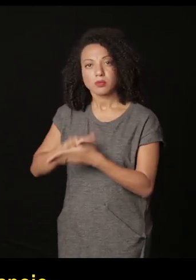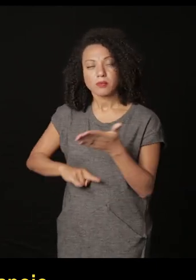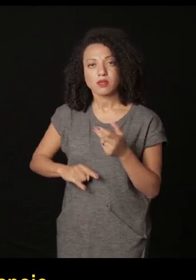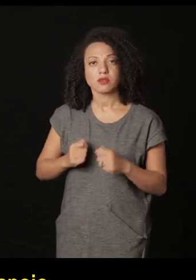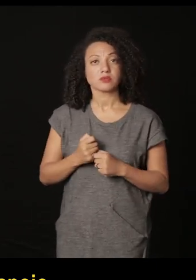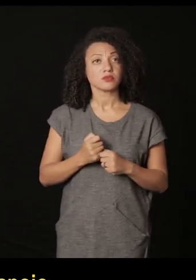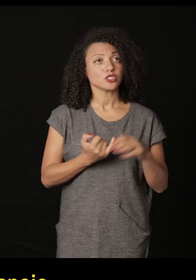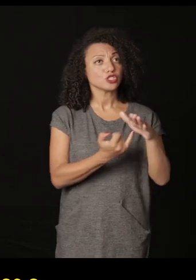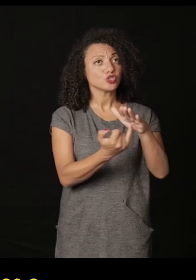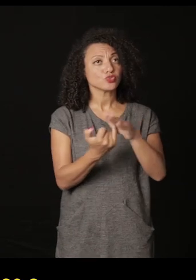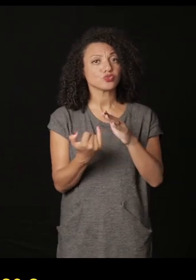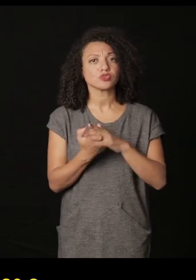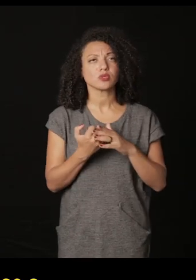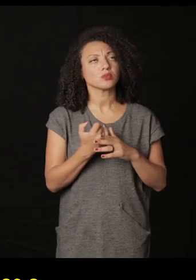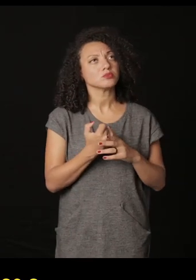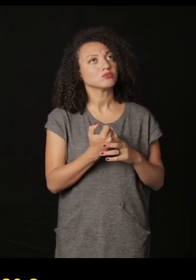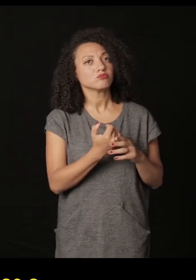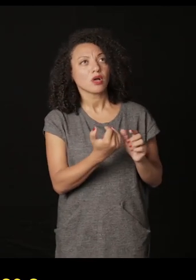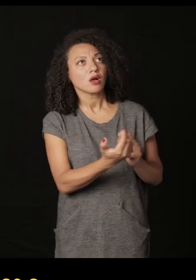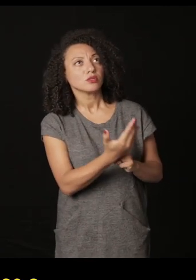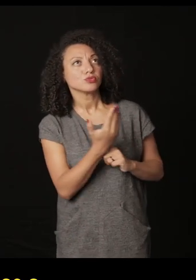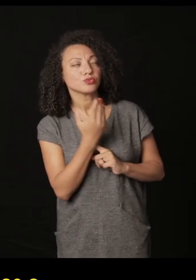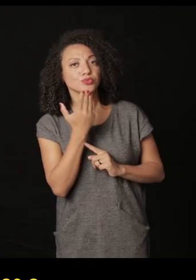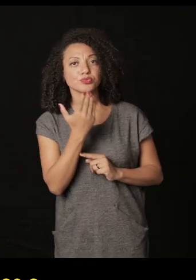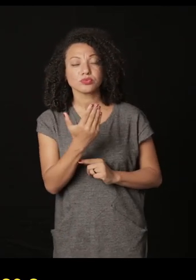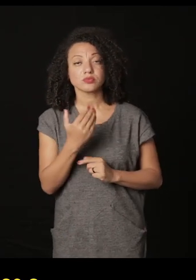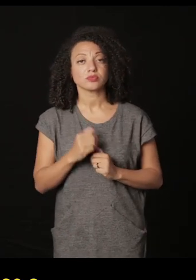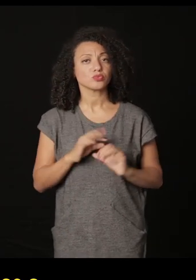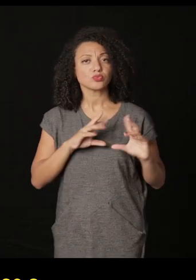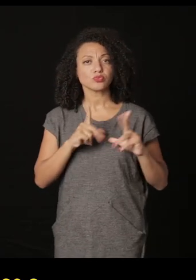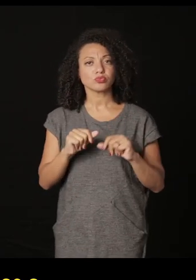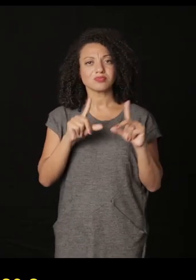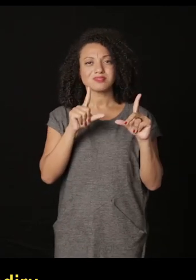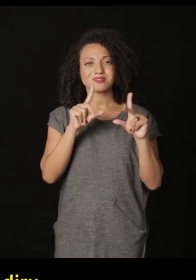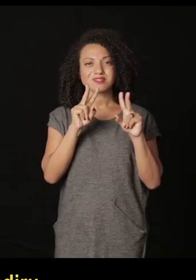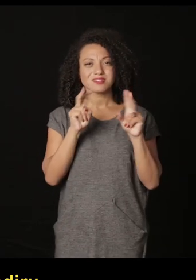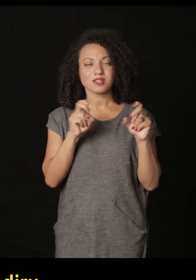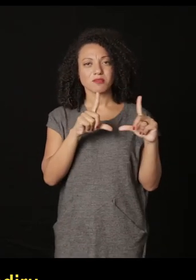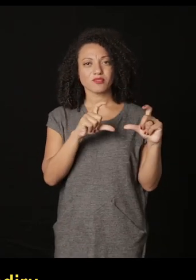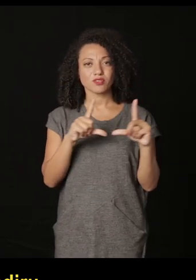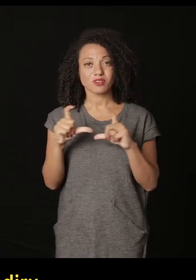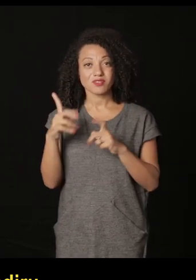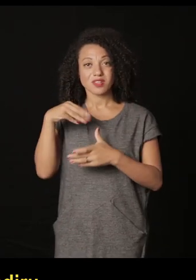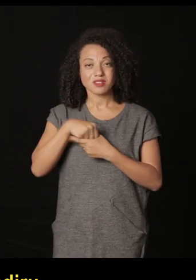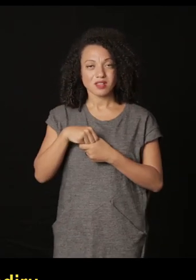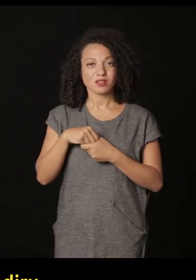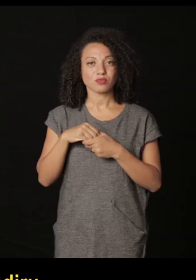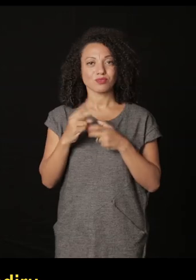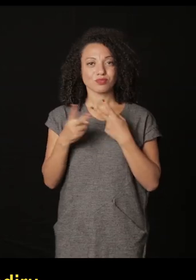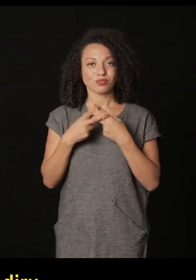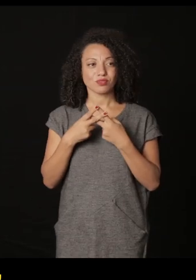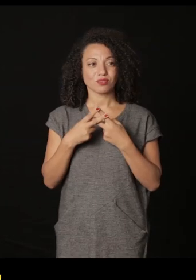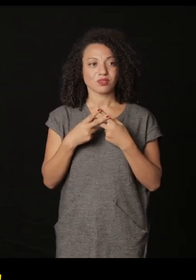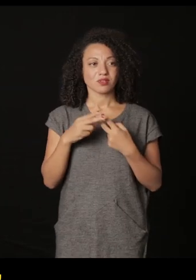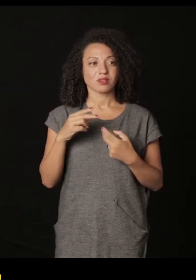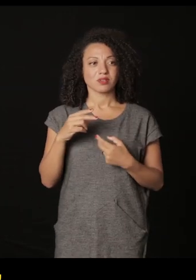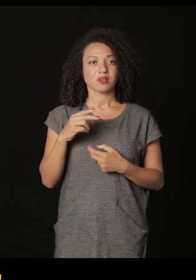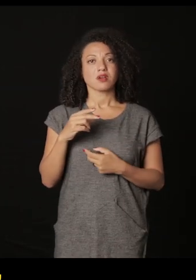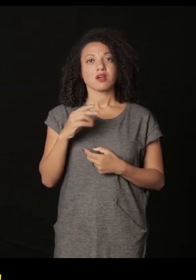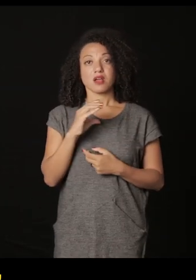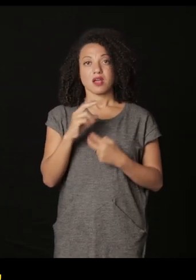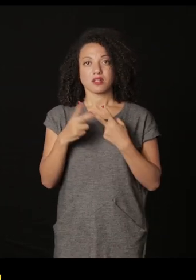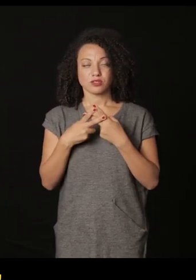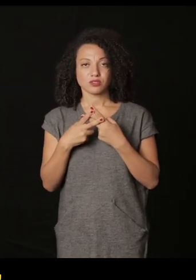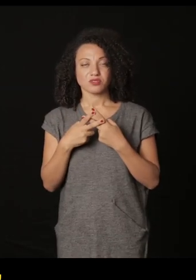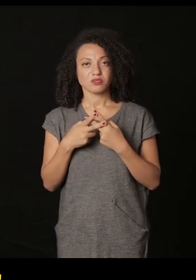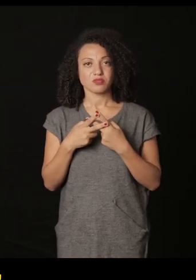institucionais então tudo que se relacionasse a fotografia dentro do complexo do Carandiru eles de cara